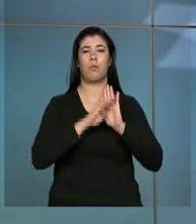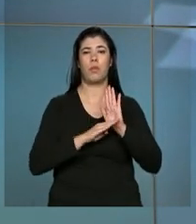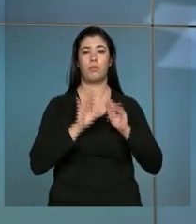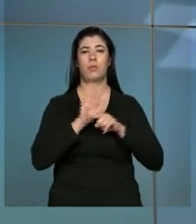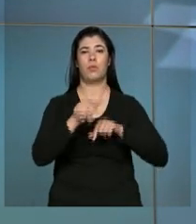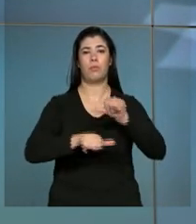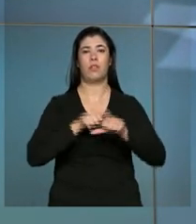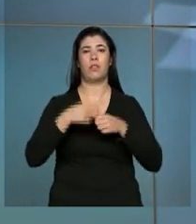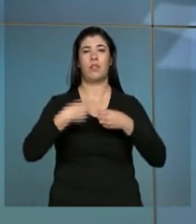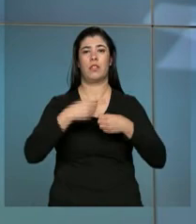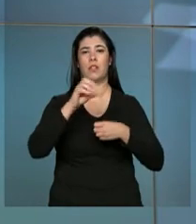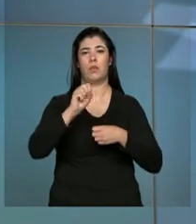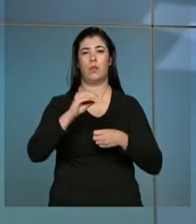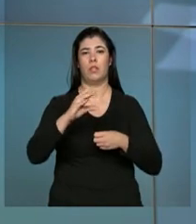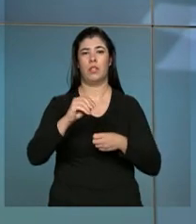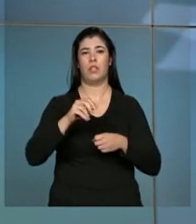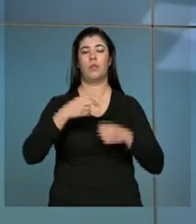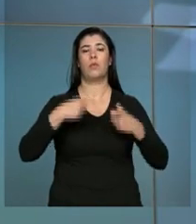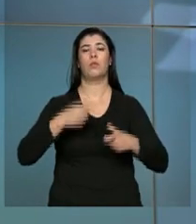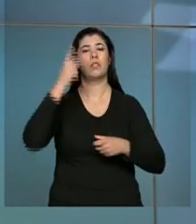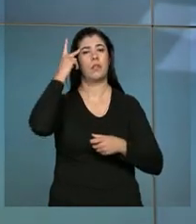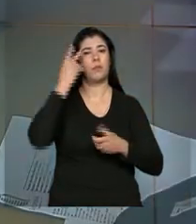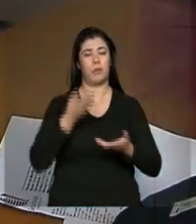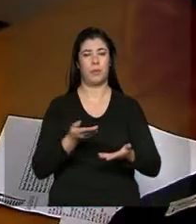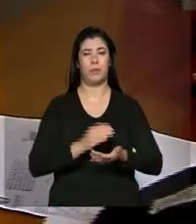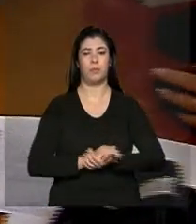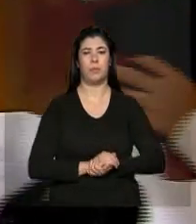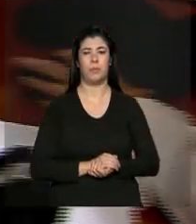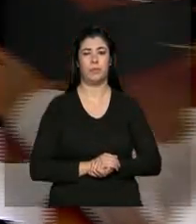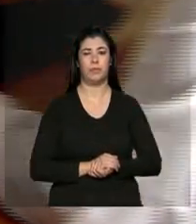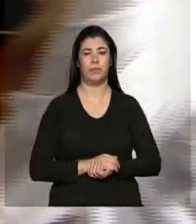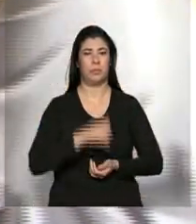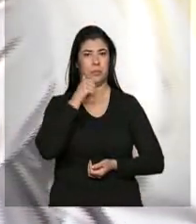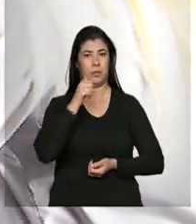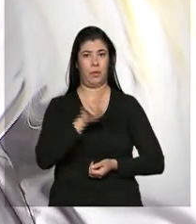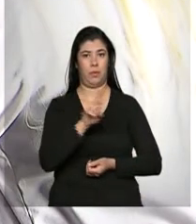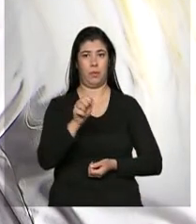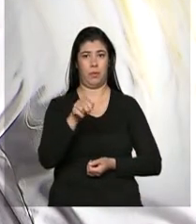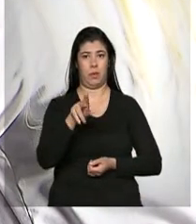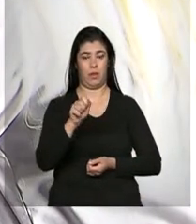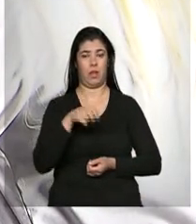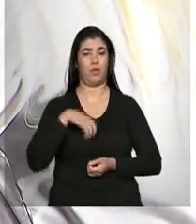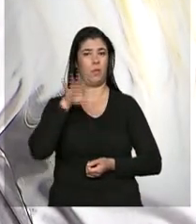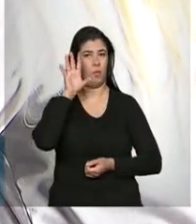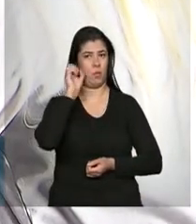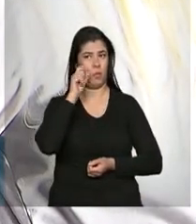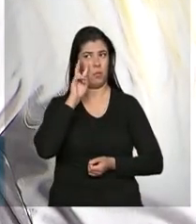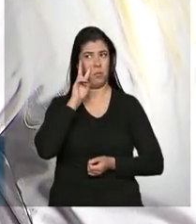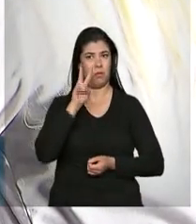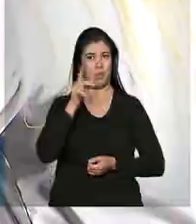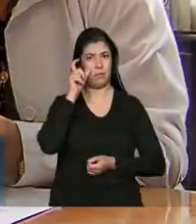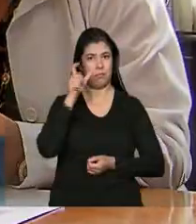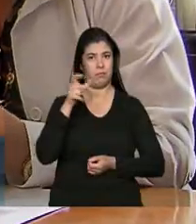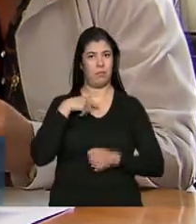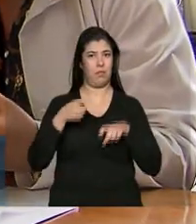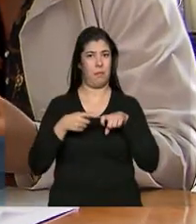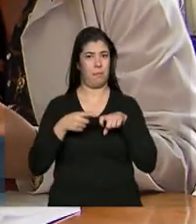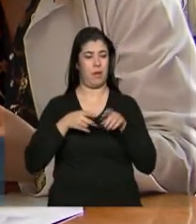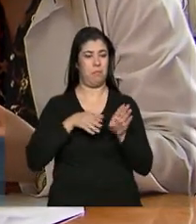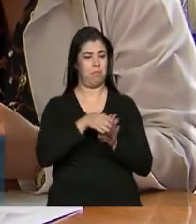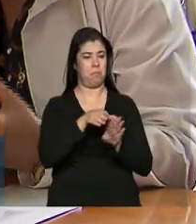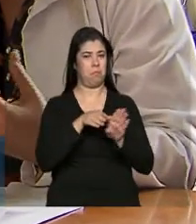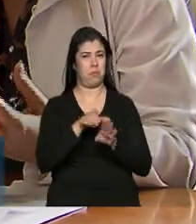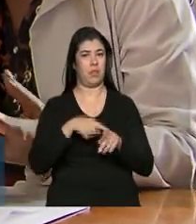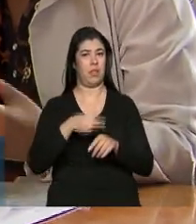cidade de Osasco na Grande São Paulo. Dona Ana ouve com atenção as orientações da médica Lissandra. Faz três